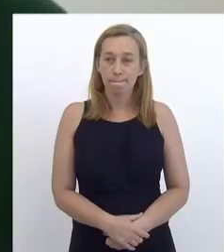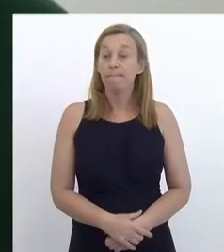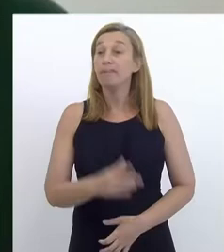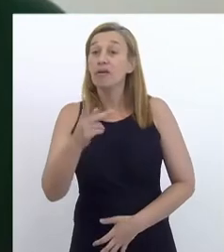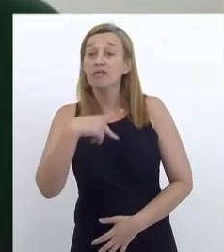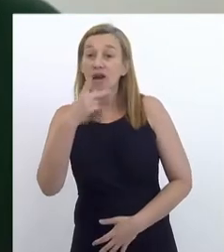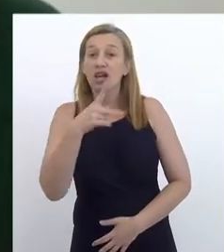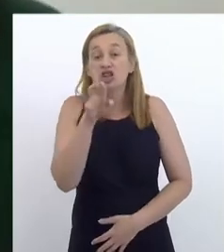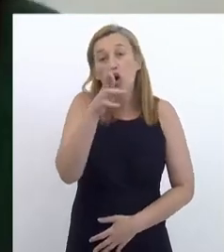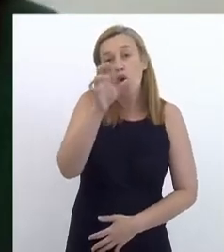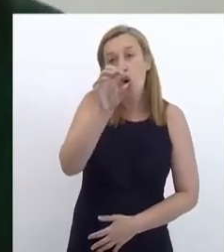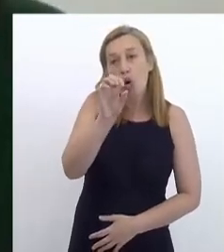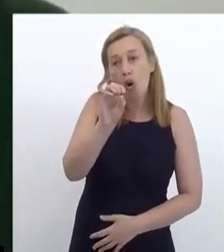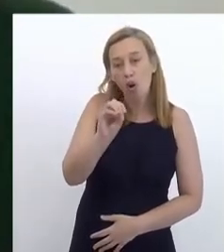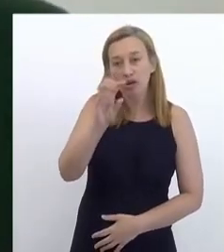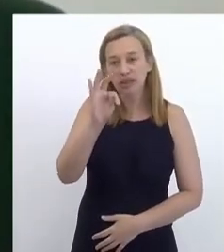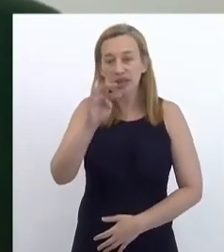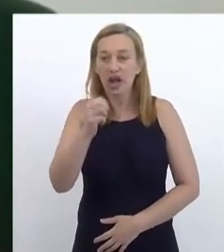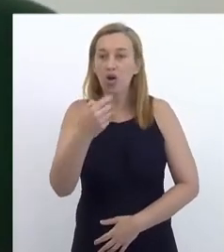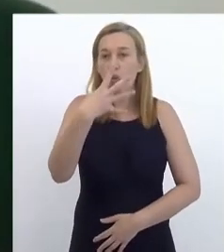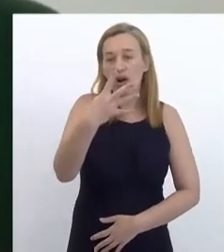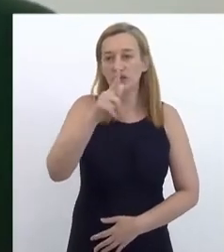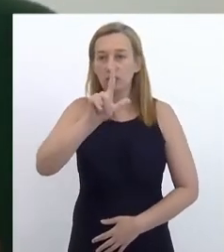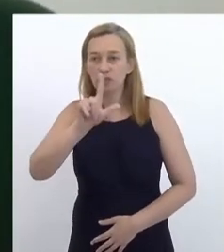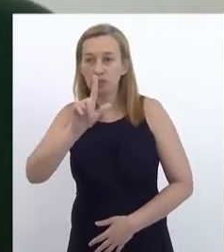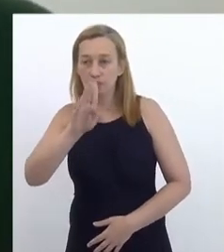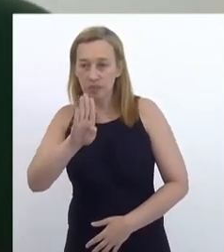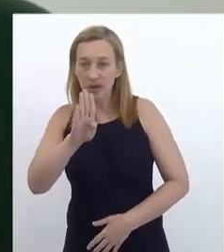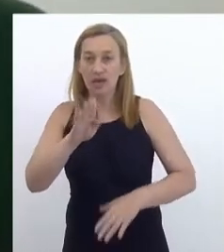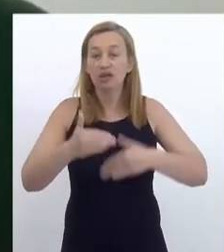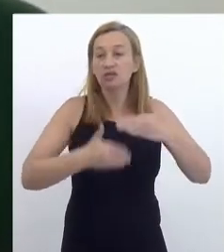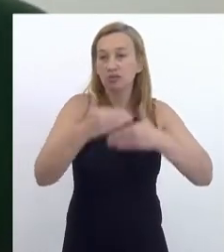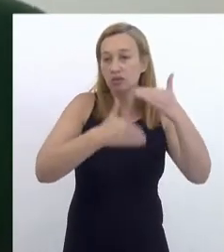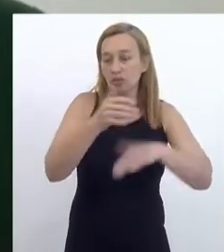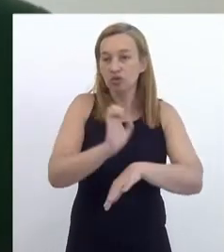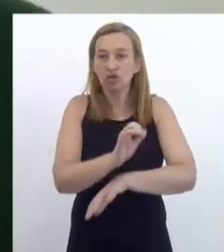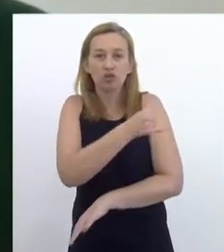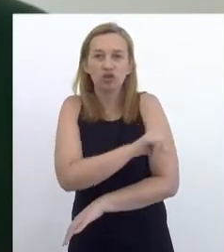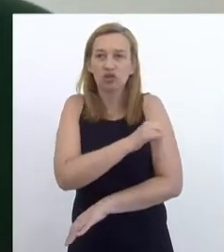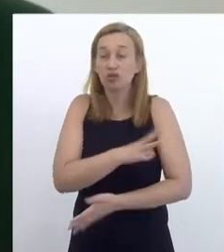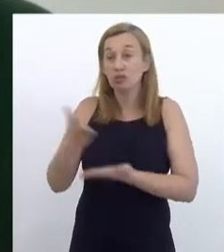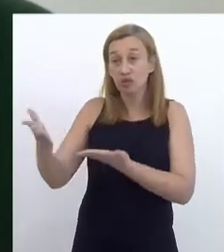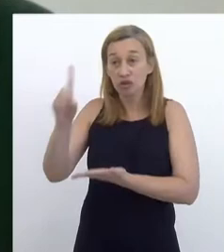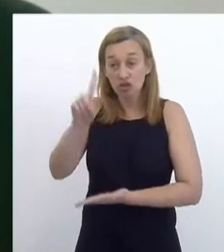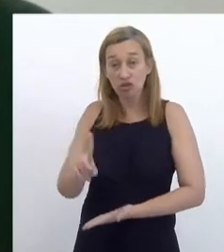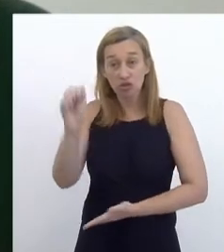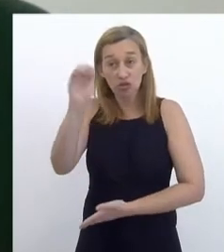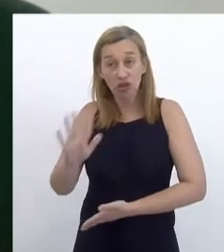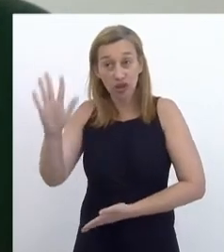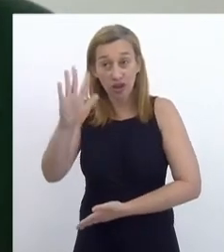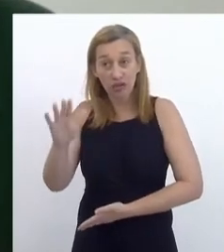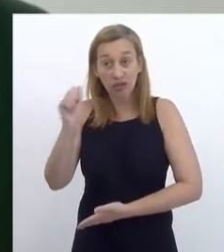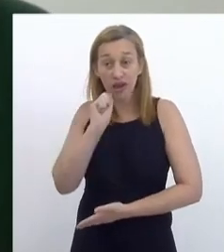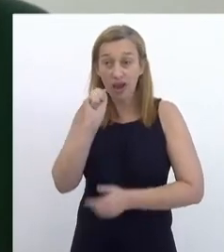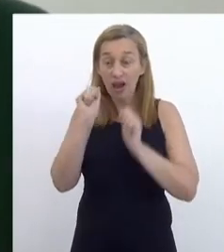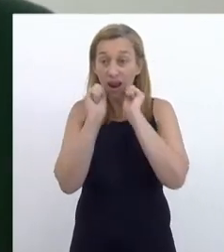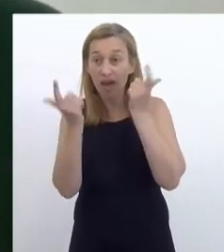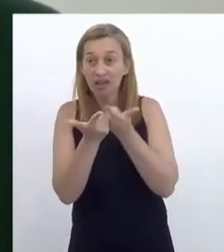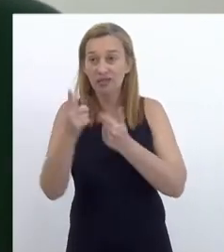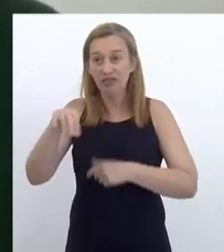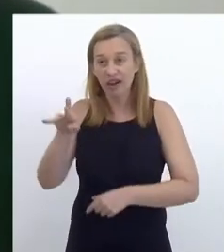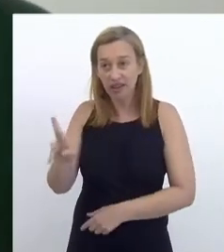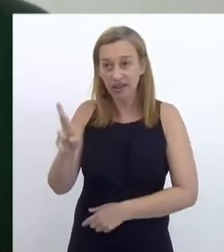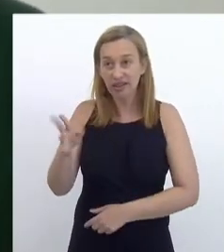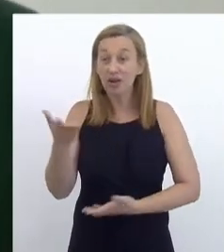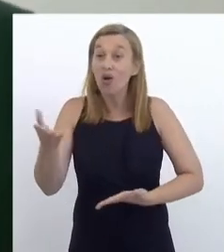Para falar sobre a Rota 4B e as perspectivas de desenvolvimento para o estado do Rio de Janeiro, está aqui comigo o diretor-geral da LERJ, Wagner Victor.